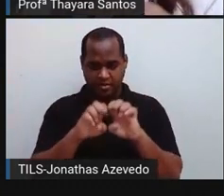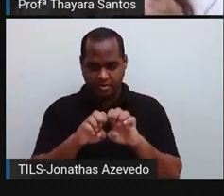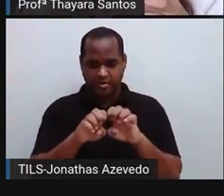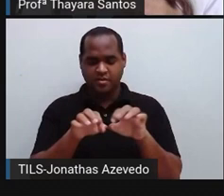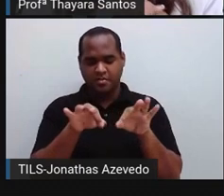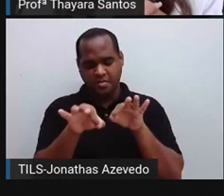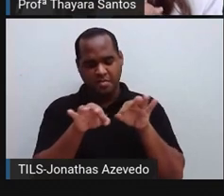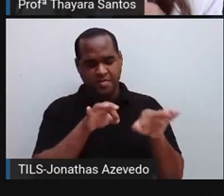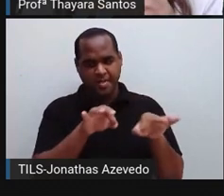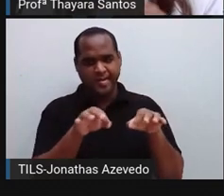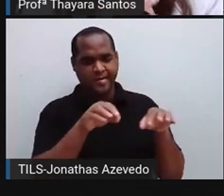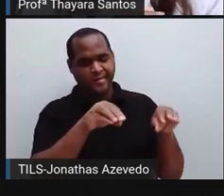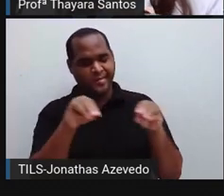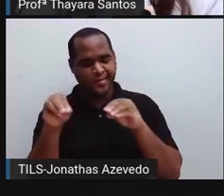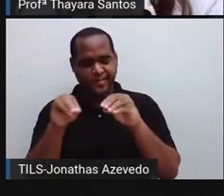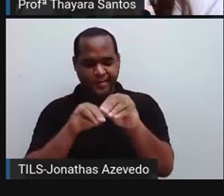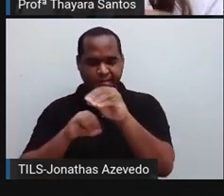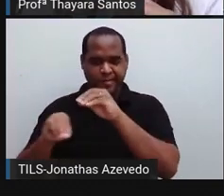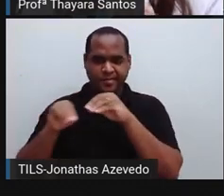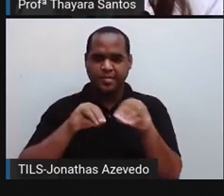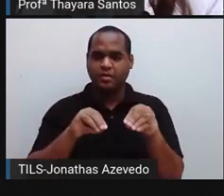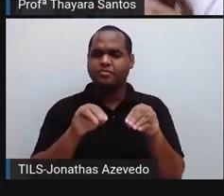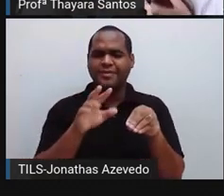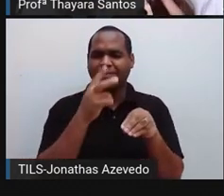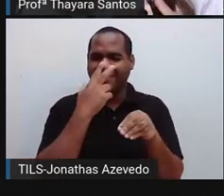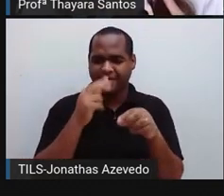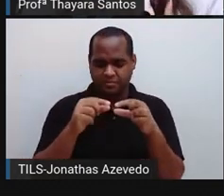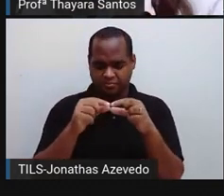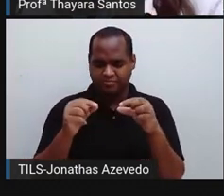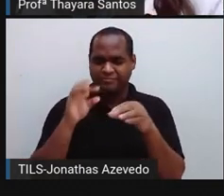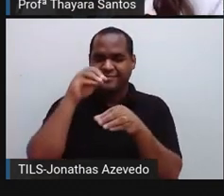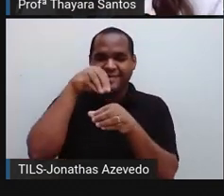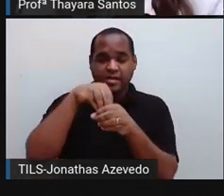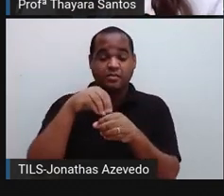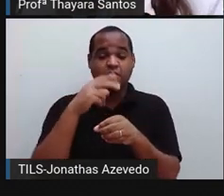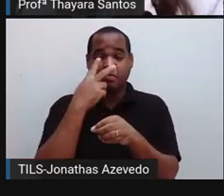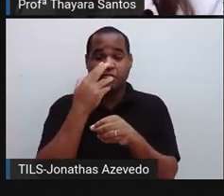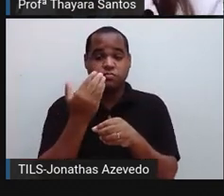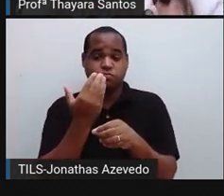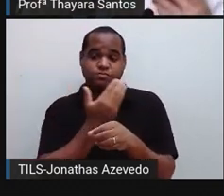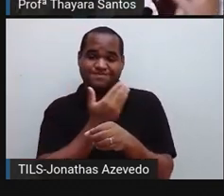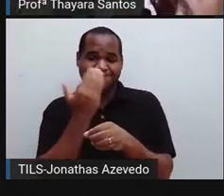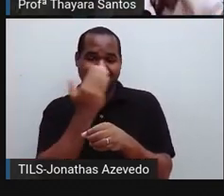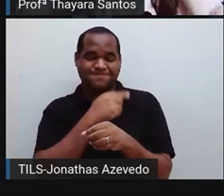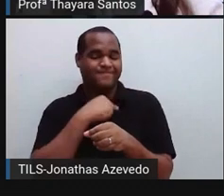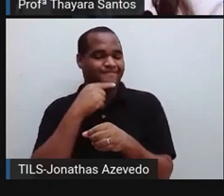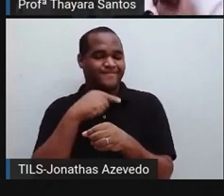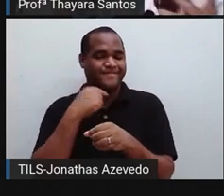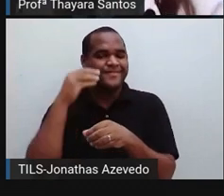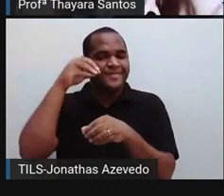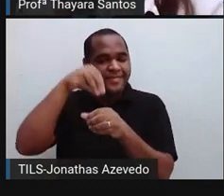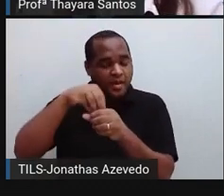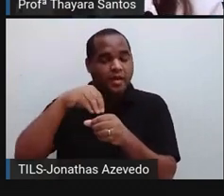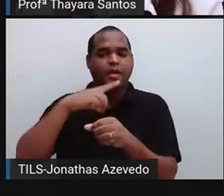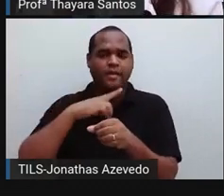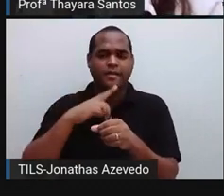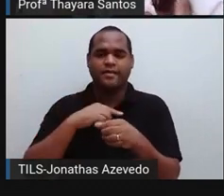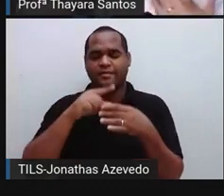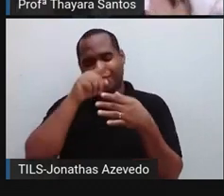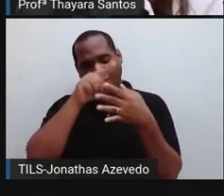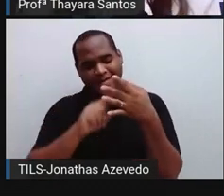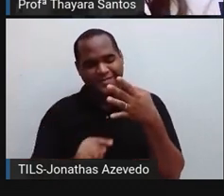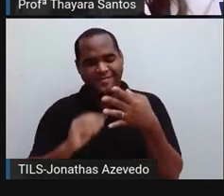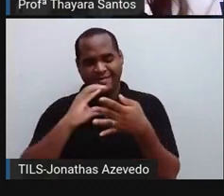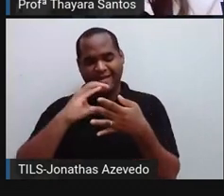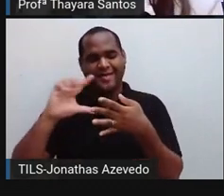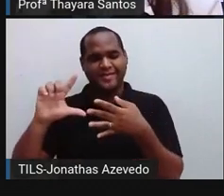eles ficam ali guardadinhos dentro de uma cápsula, parecendo um esporo de resistência. Então, esses aí são as quatro classificações